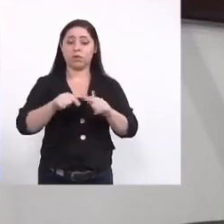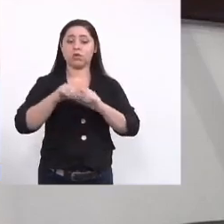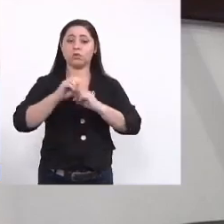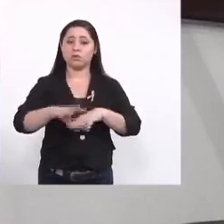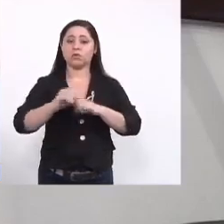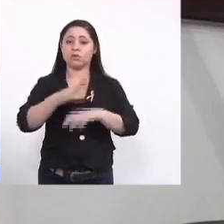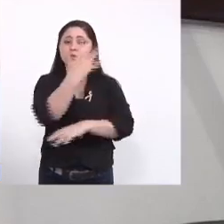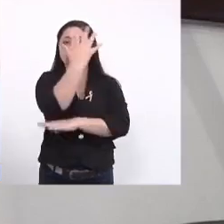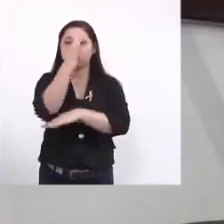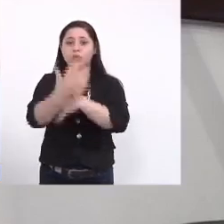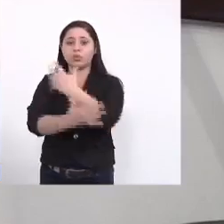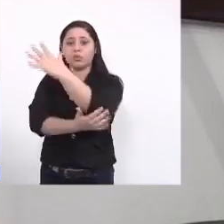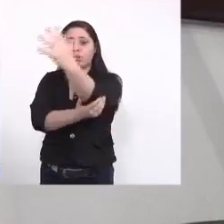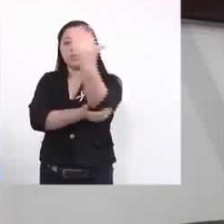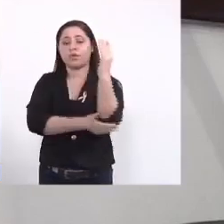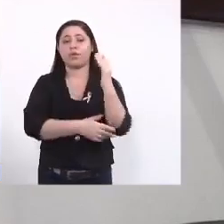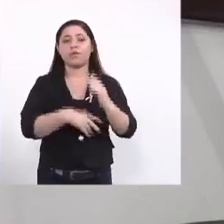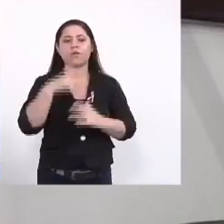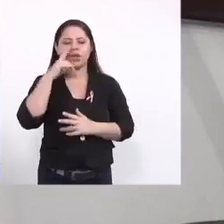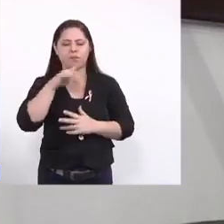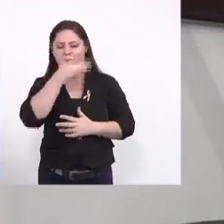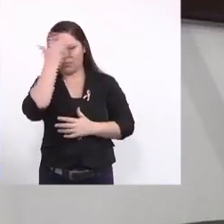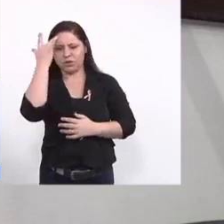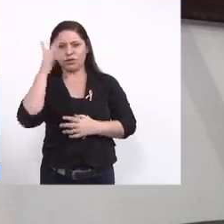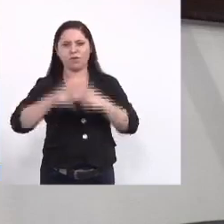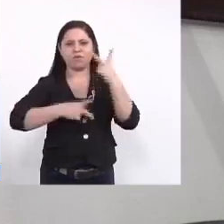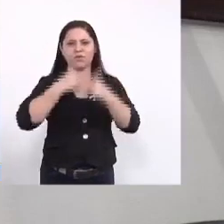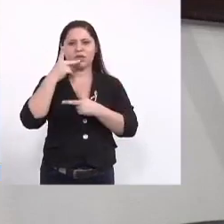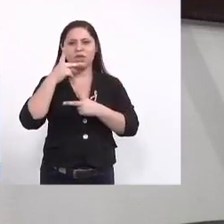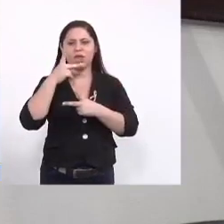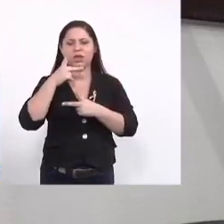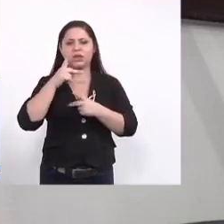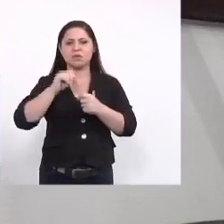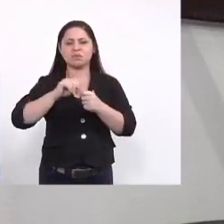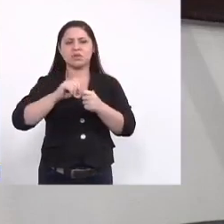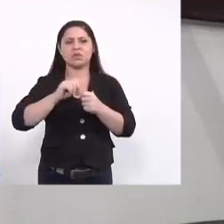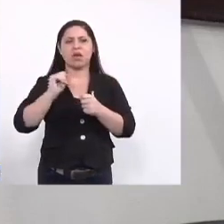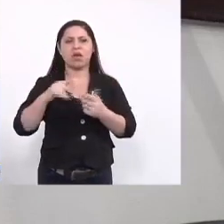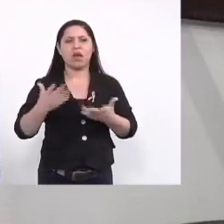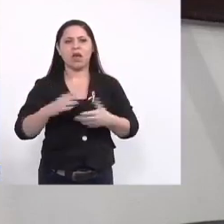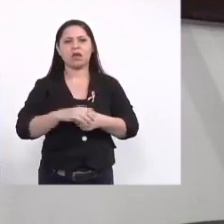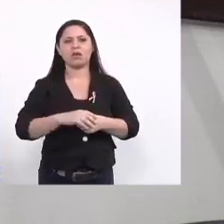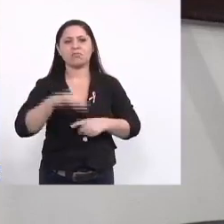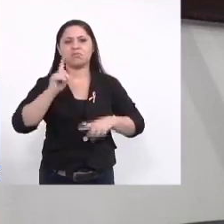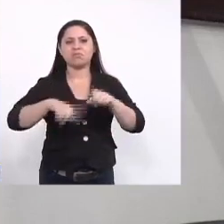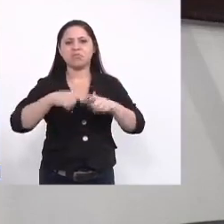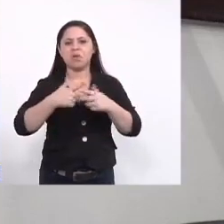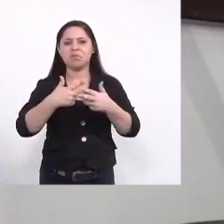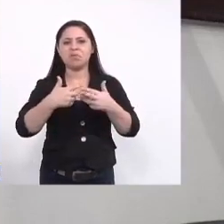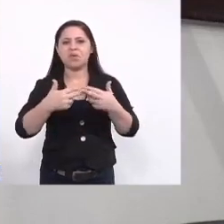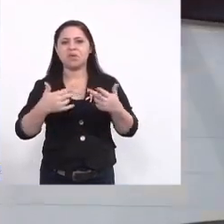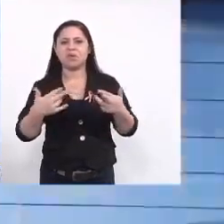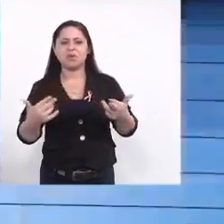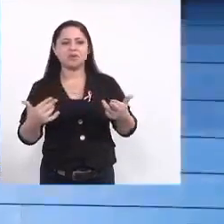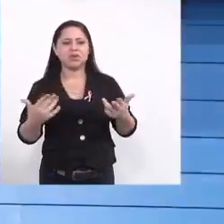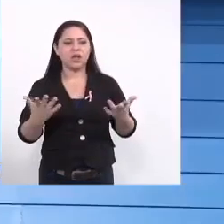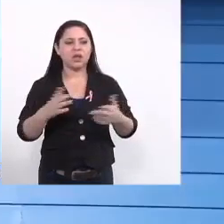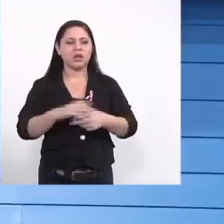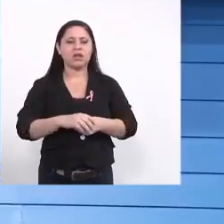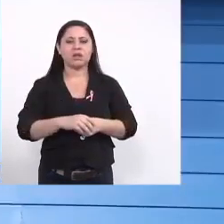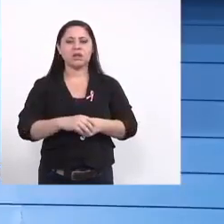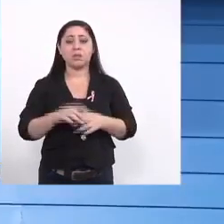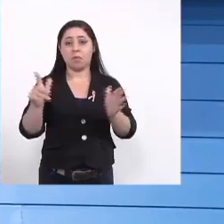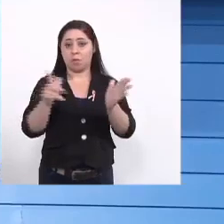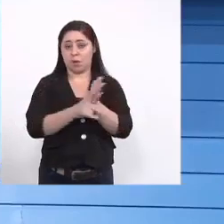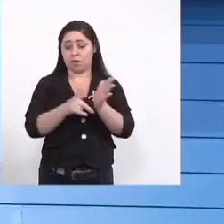ambiental vejo muitas pessoas ali falando da produção de materiais em